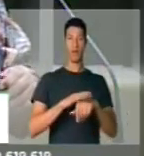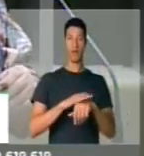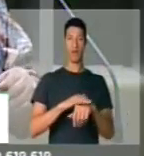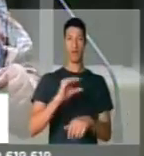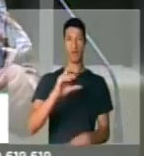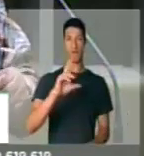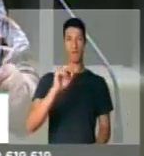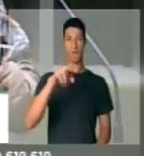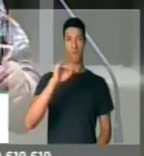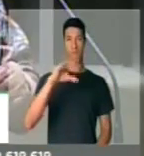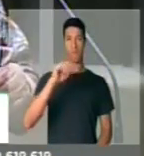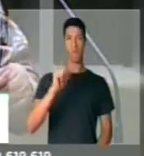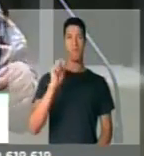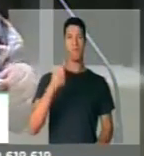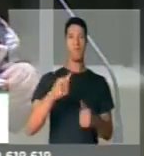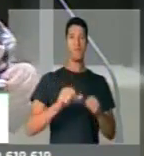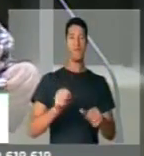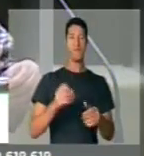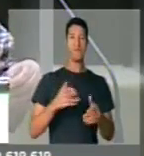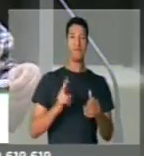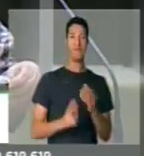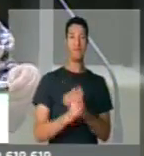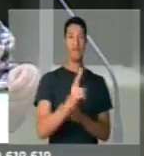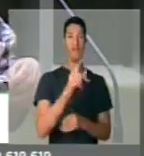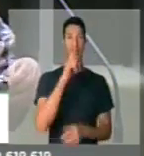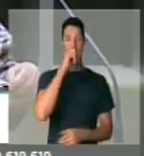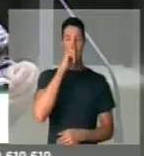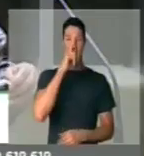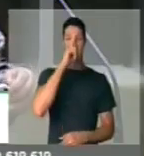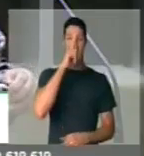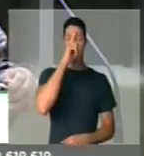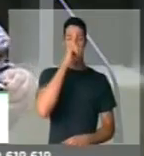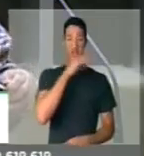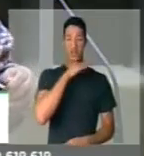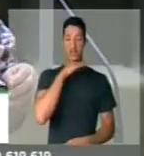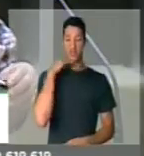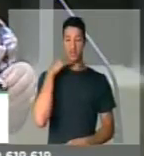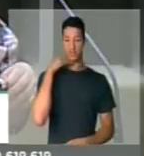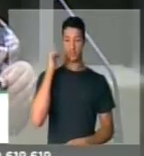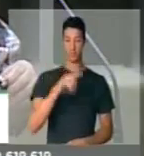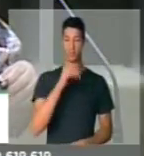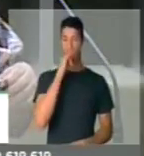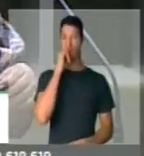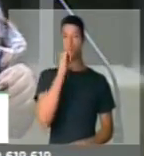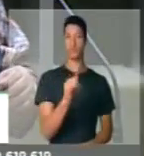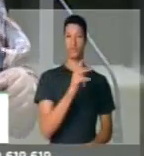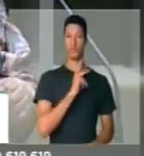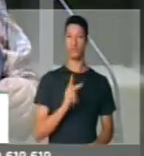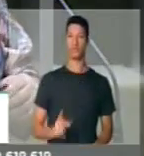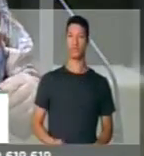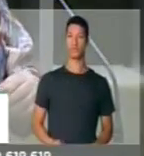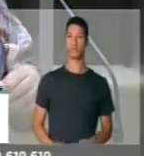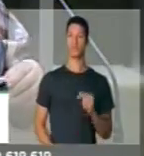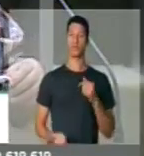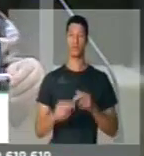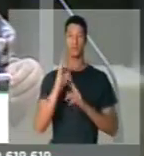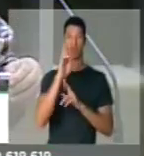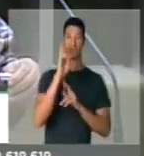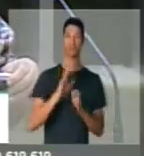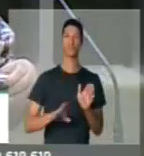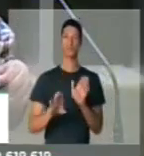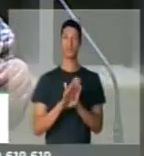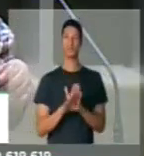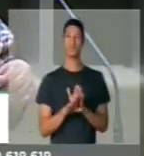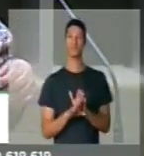crônica grave e que está em permanente risco de morte. É essa denúncia, senhor presidente, esperando que